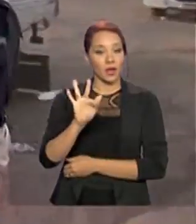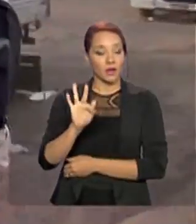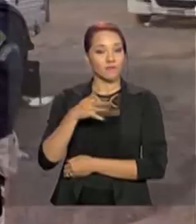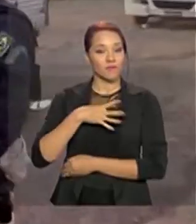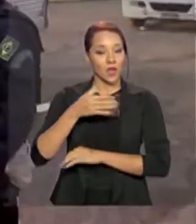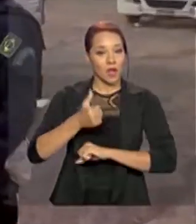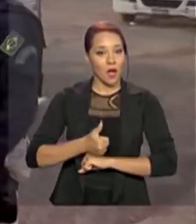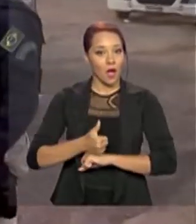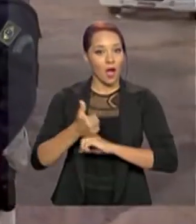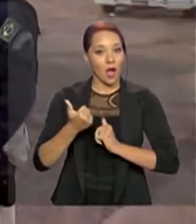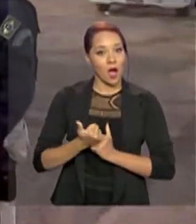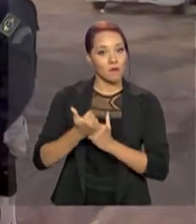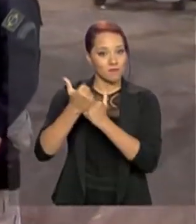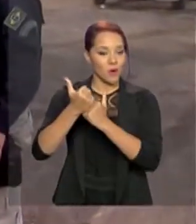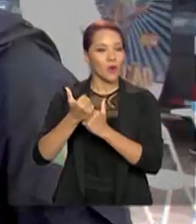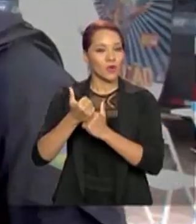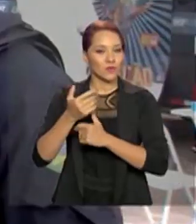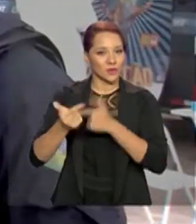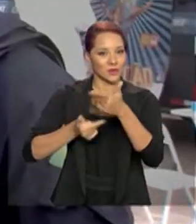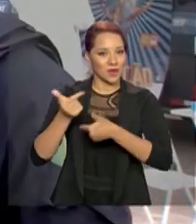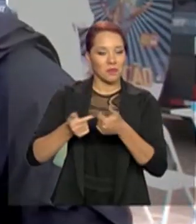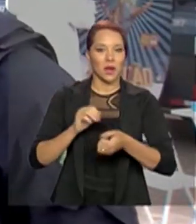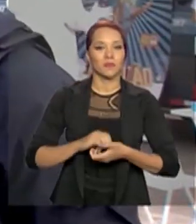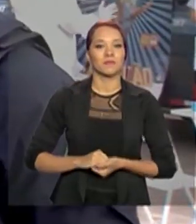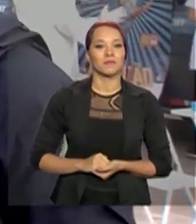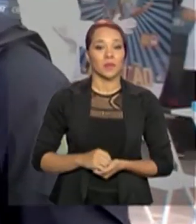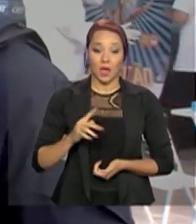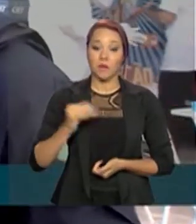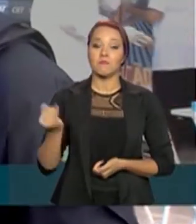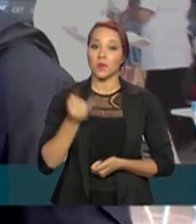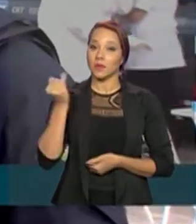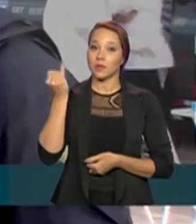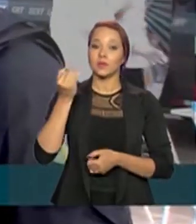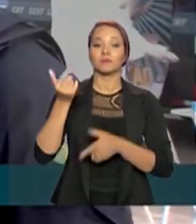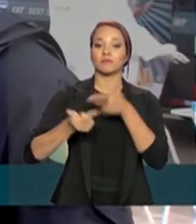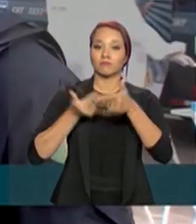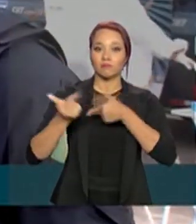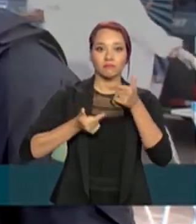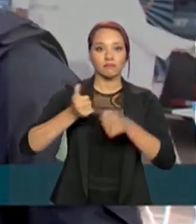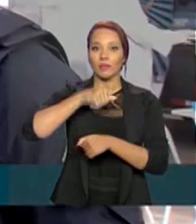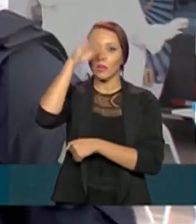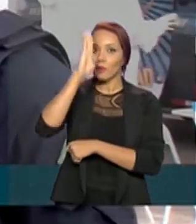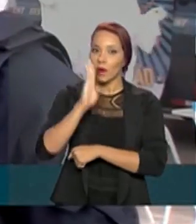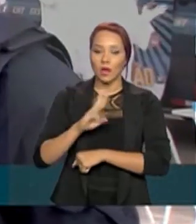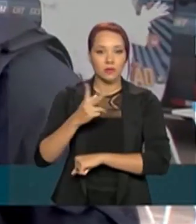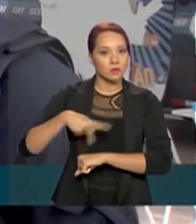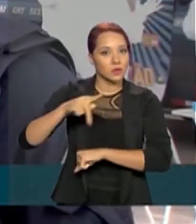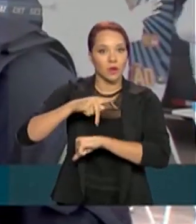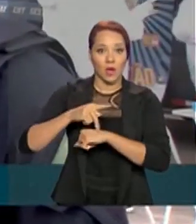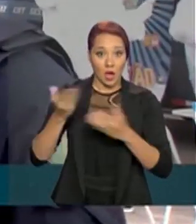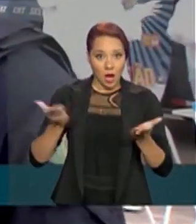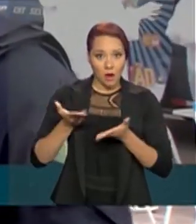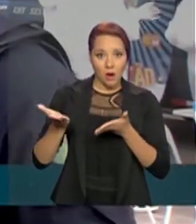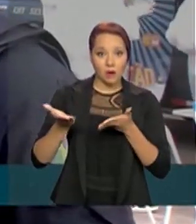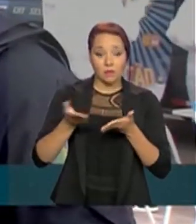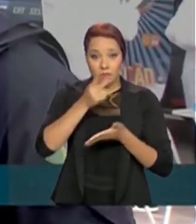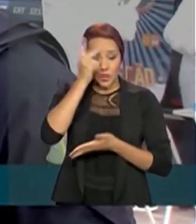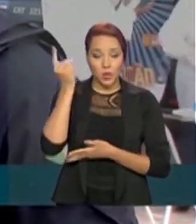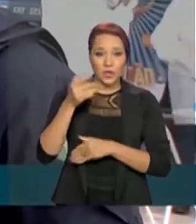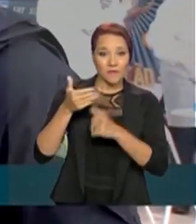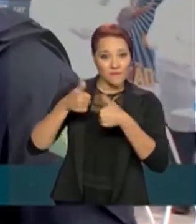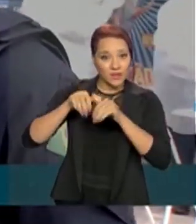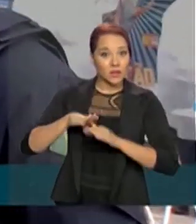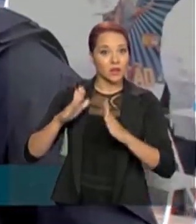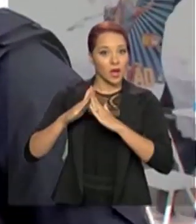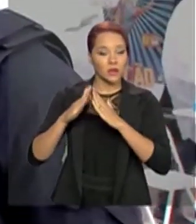apoio logístico à iniciativa. São essenciais para o funcionamento do país. A gente tem que pensar que nesse momento que as pessoas são chamadas a ficar em